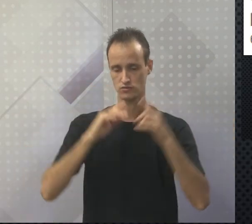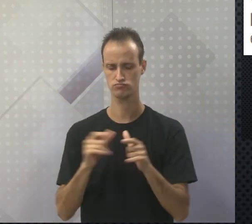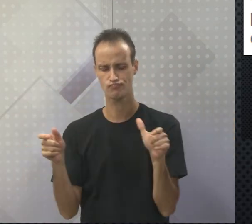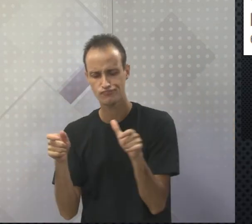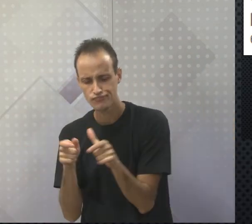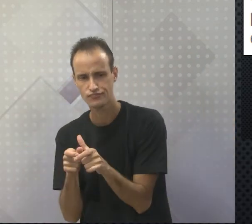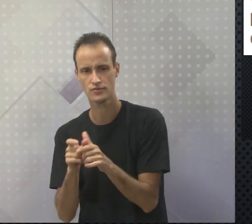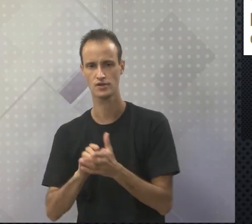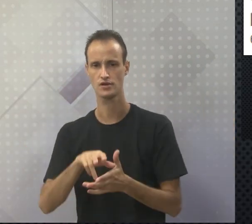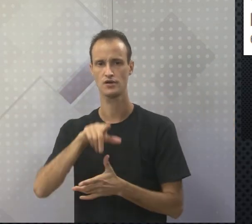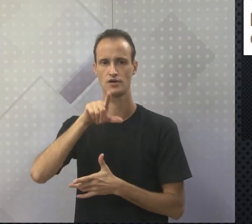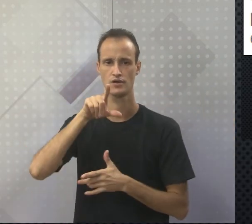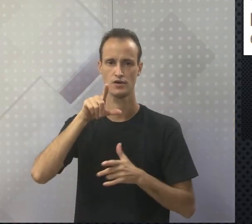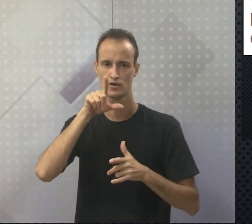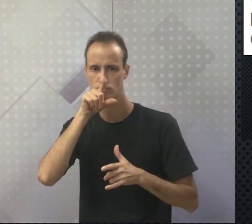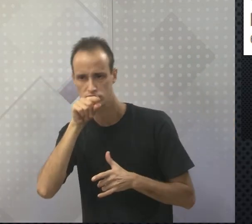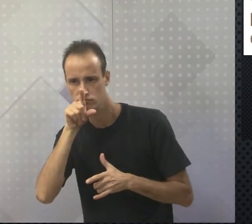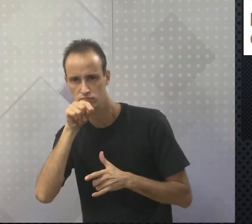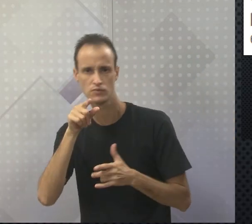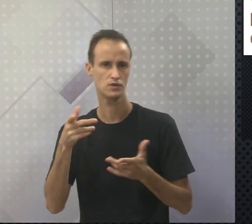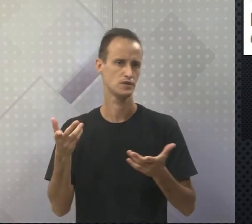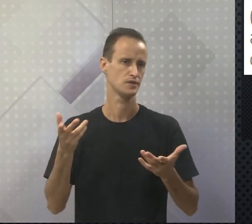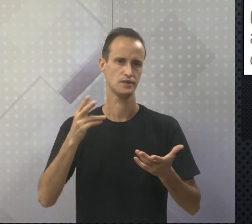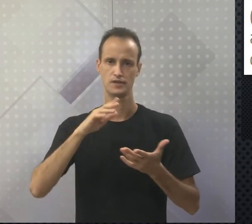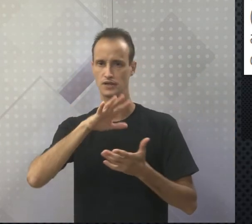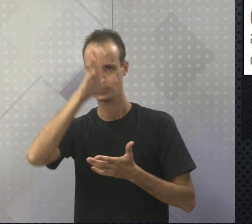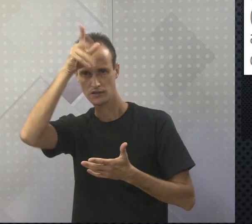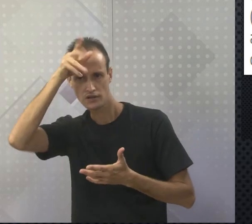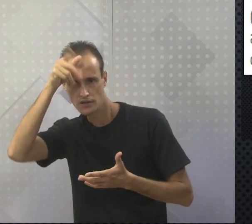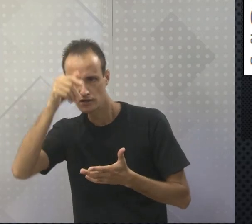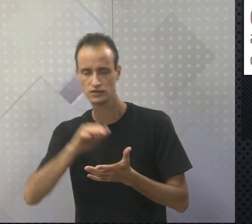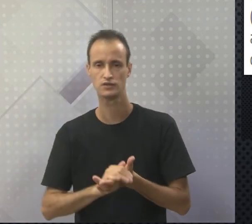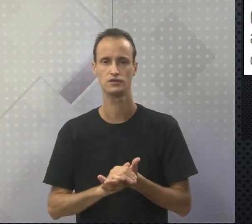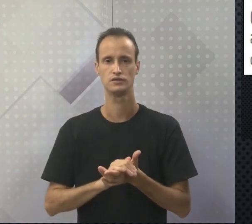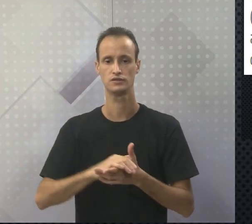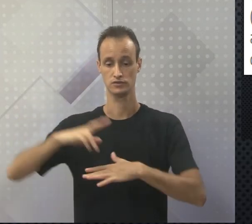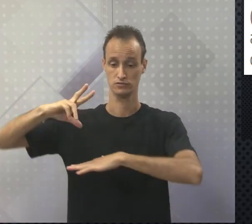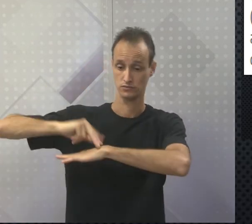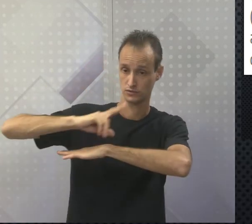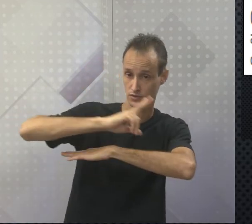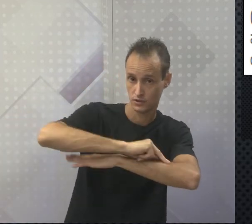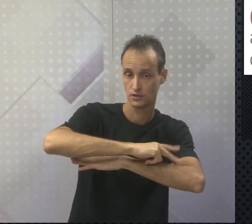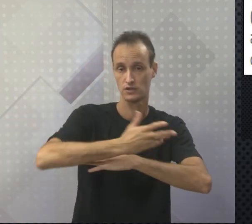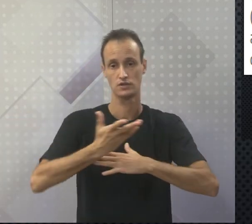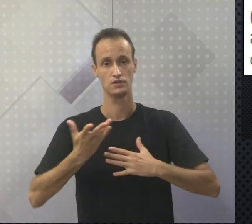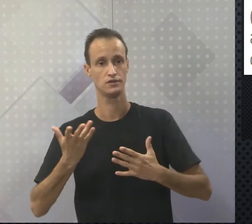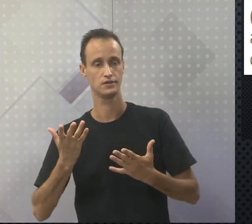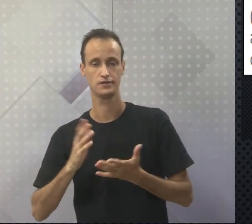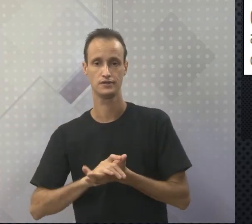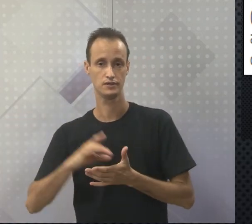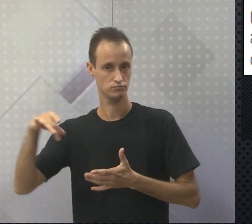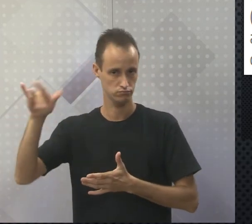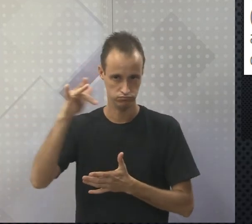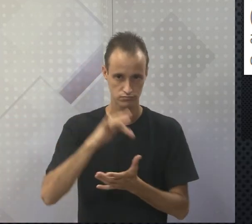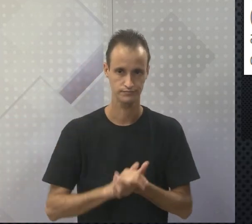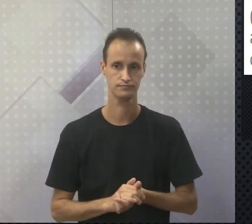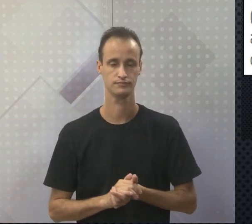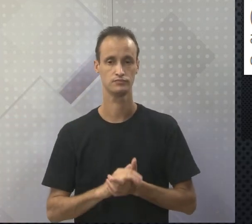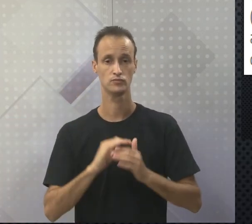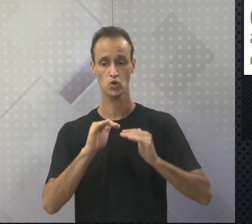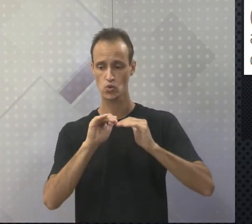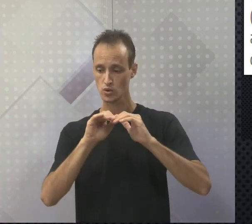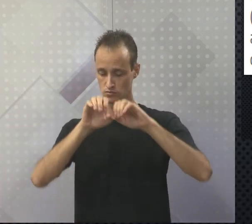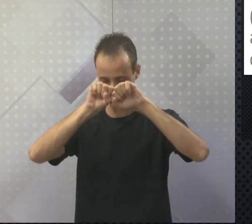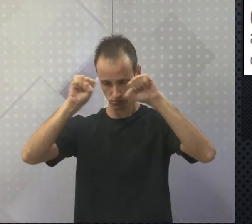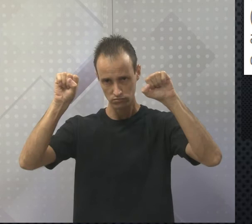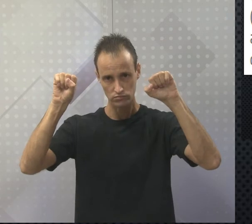porte, aves, rãs, insetos. No sistema de criação, a pecuária extensiva é aquela